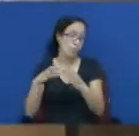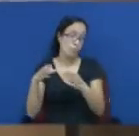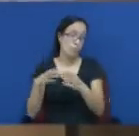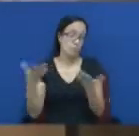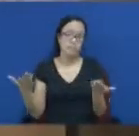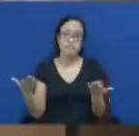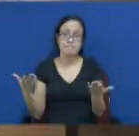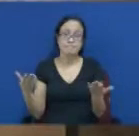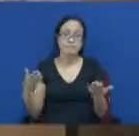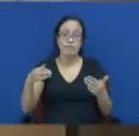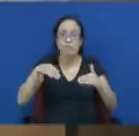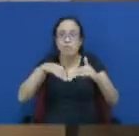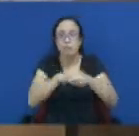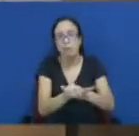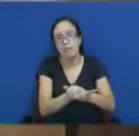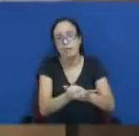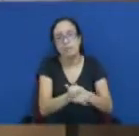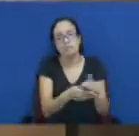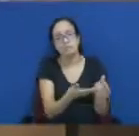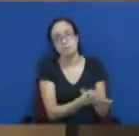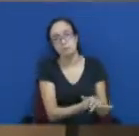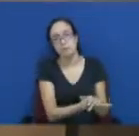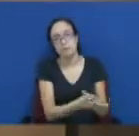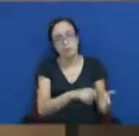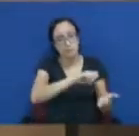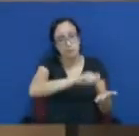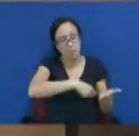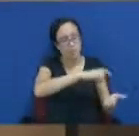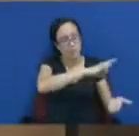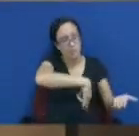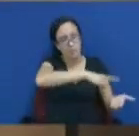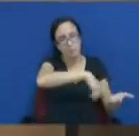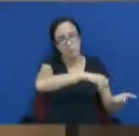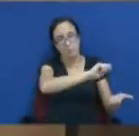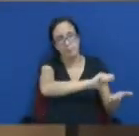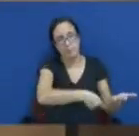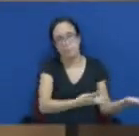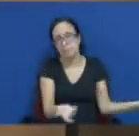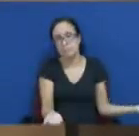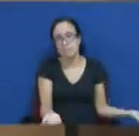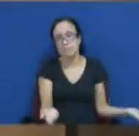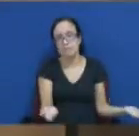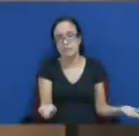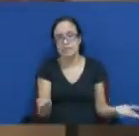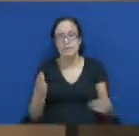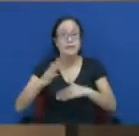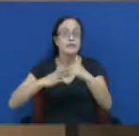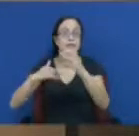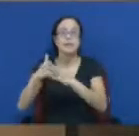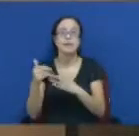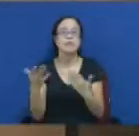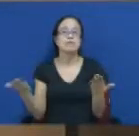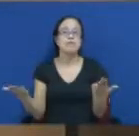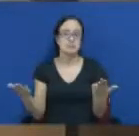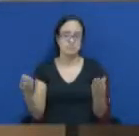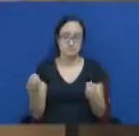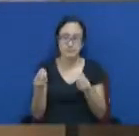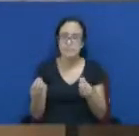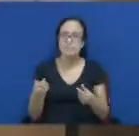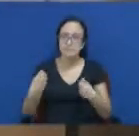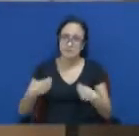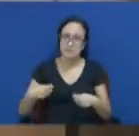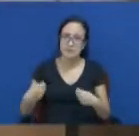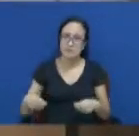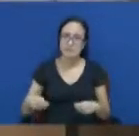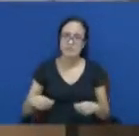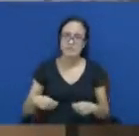gaveta, ele fica de conhecimento somente do grupo que criou. Nós somos membros, nós participamos